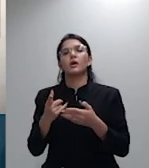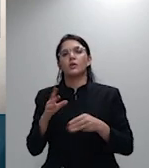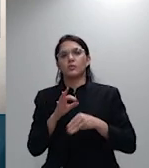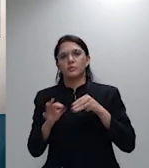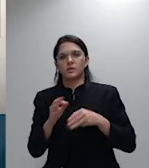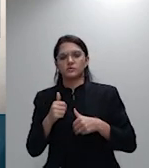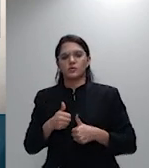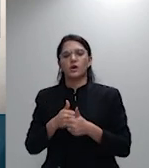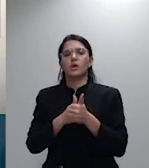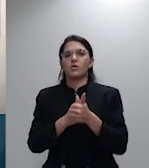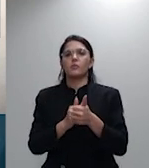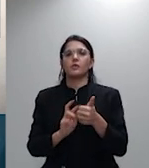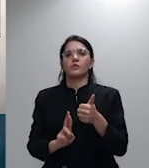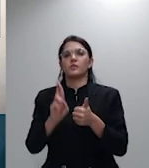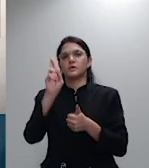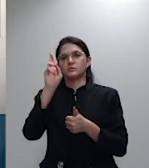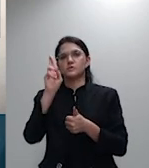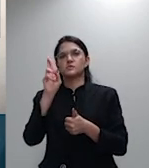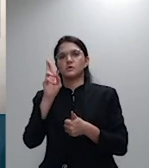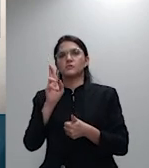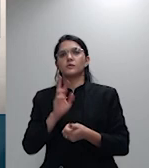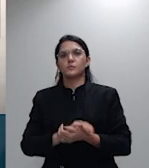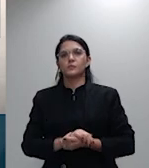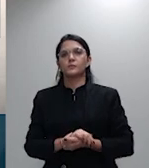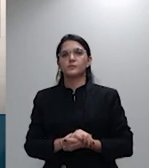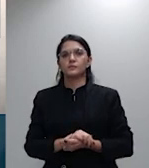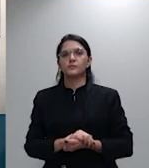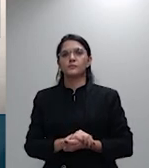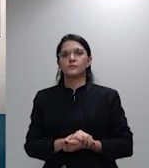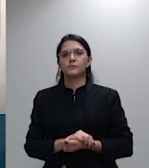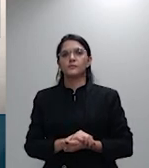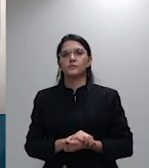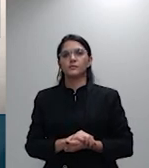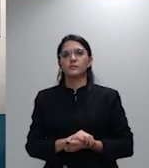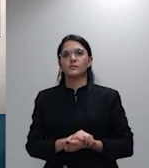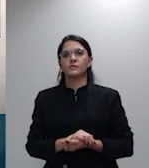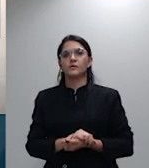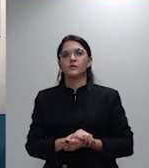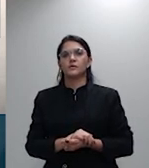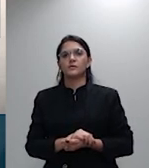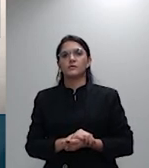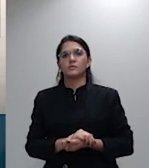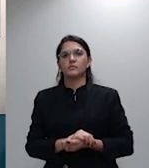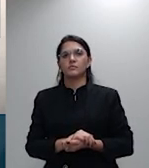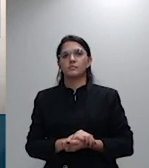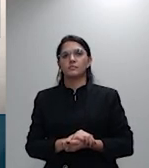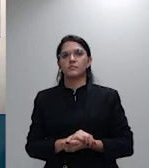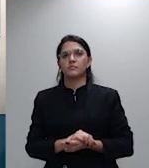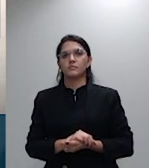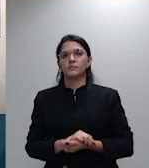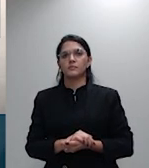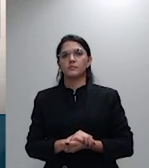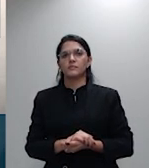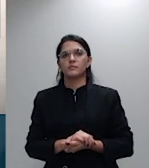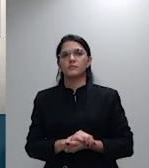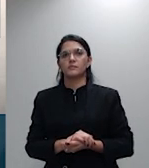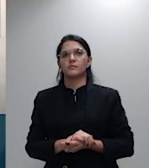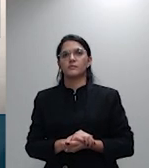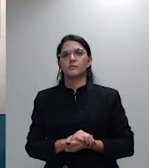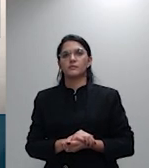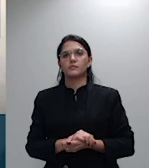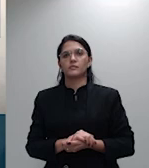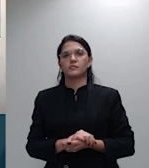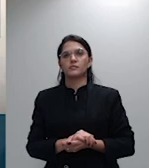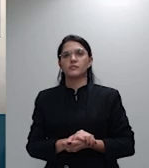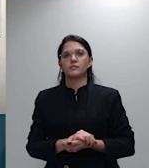a ministra Nancy serviria em seguida né como vota a ministra ao engano ministro Cueva